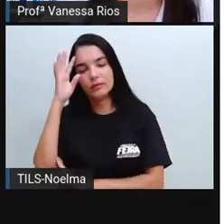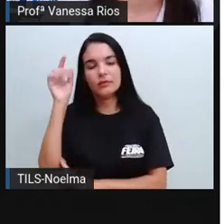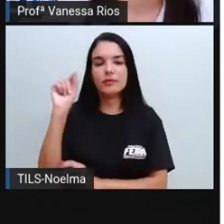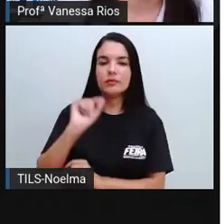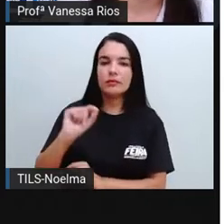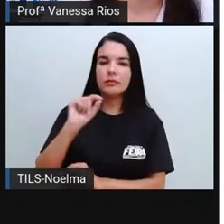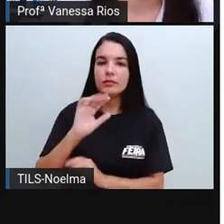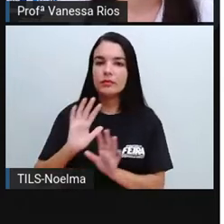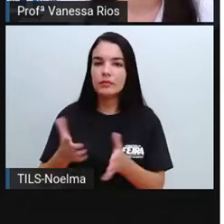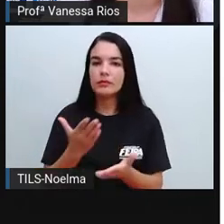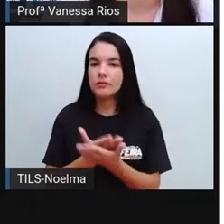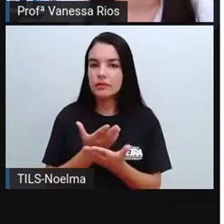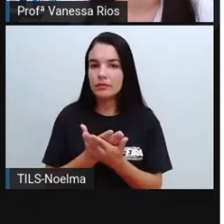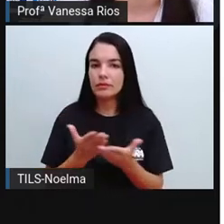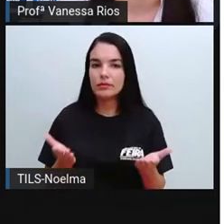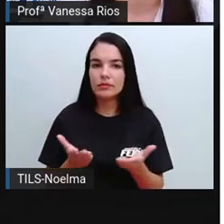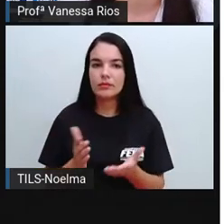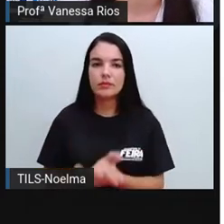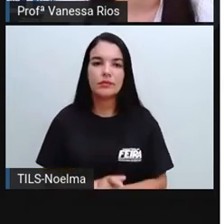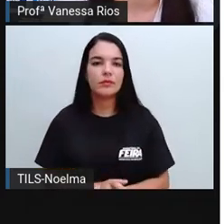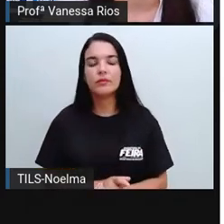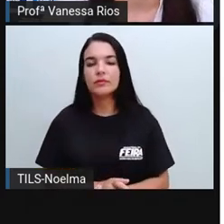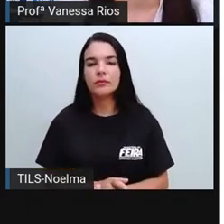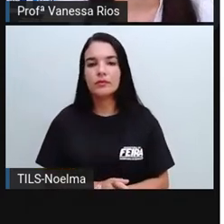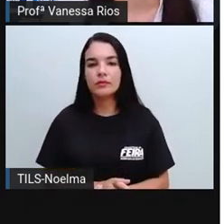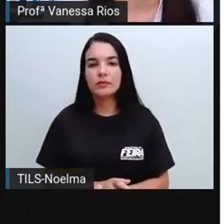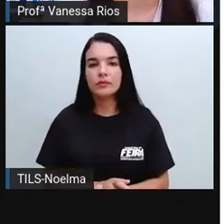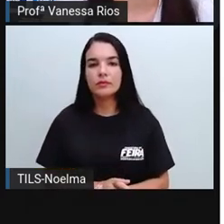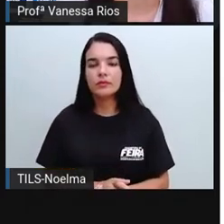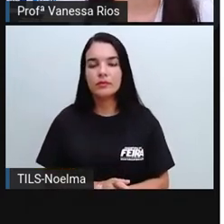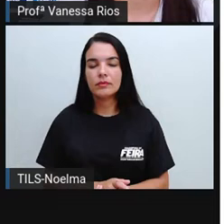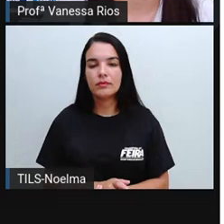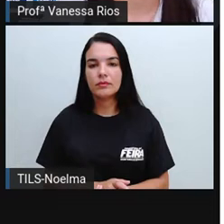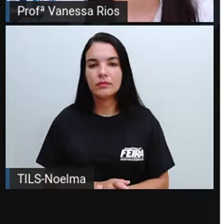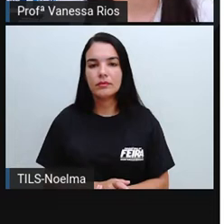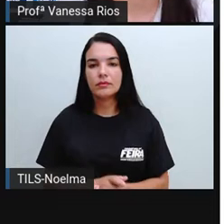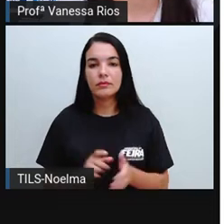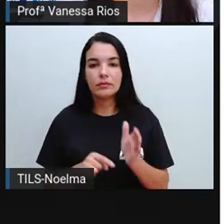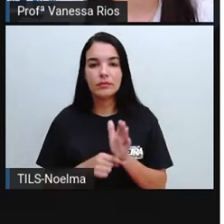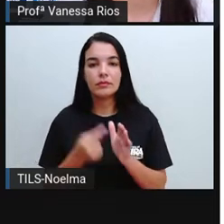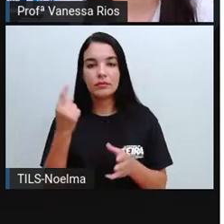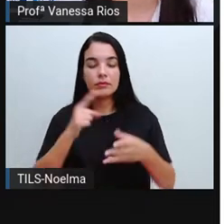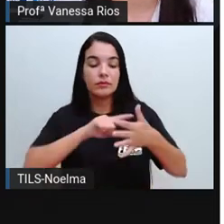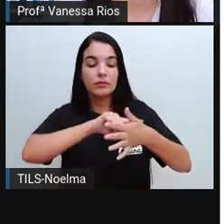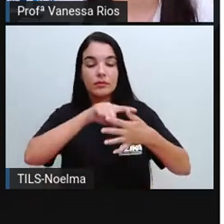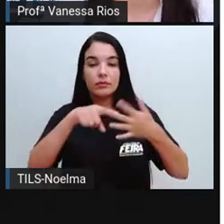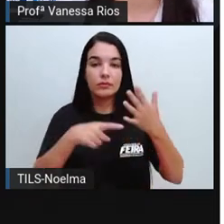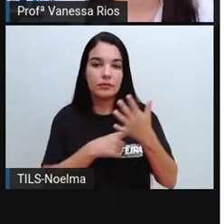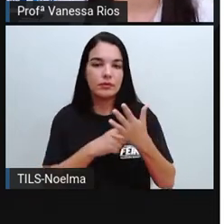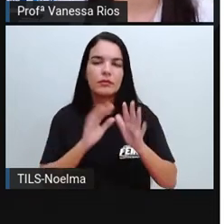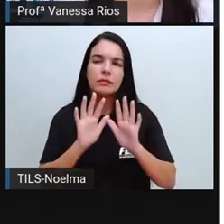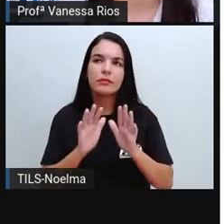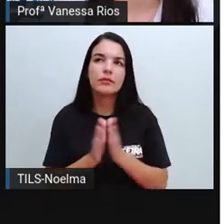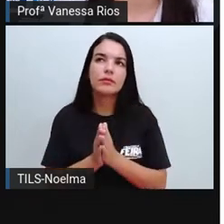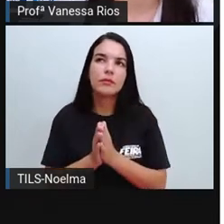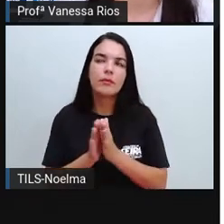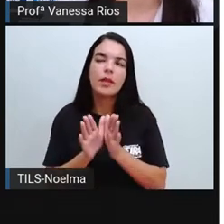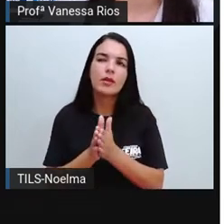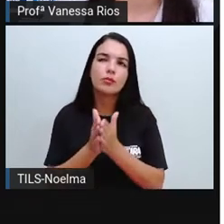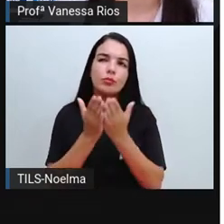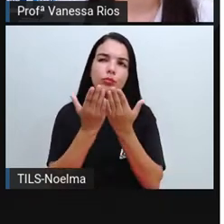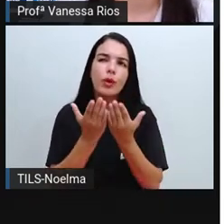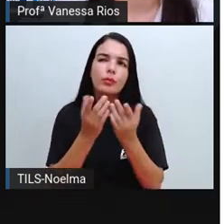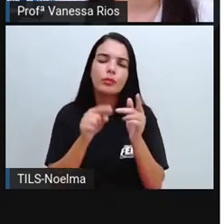a tudo isso que a gente está estudando. Podem ser. Qual era aí a preocupação desses primeiros agricultores do passado distante?